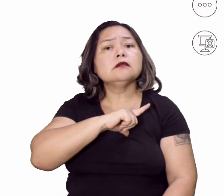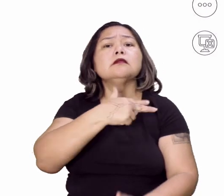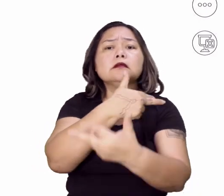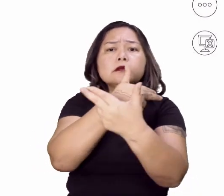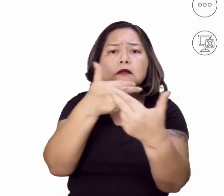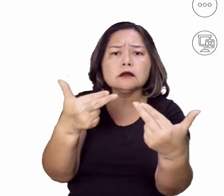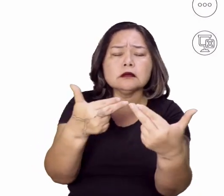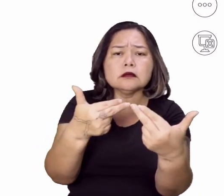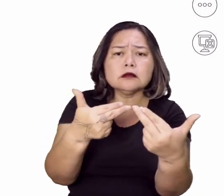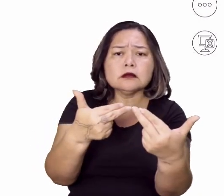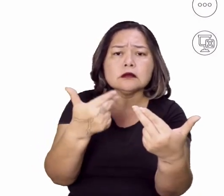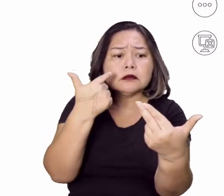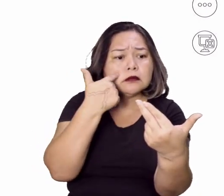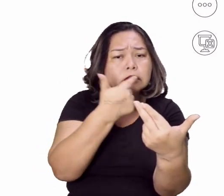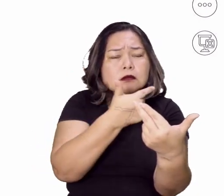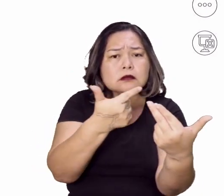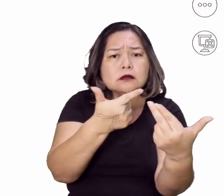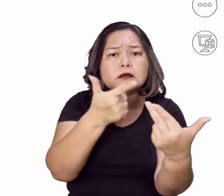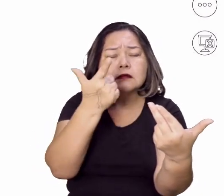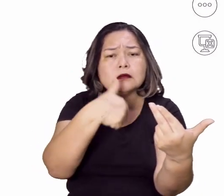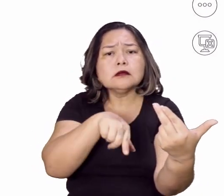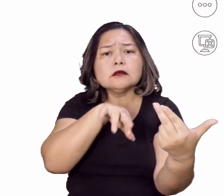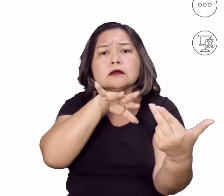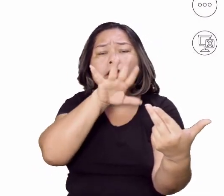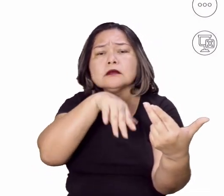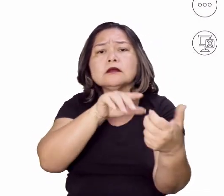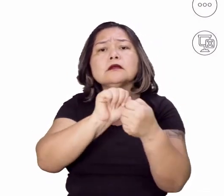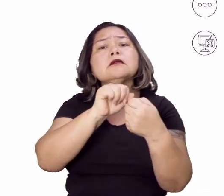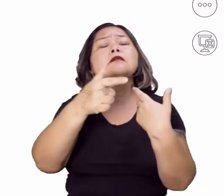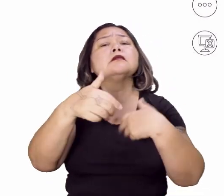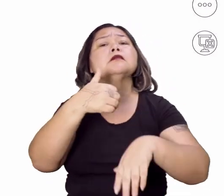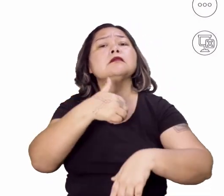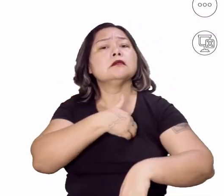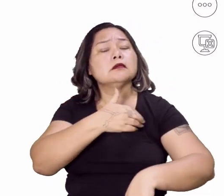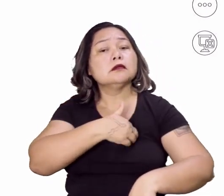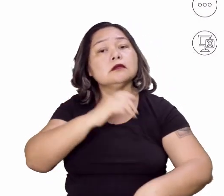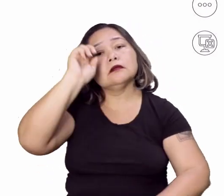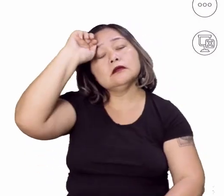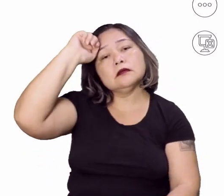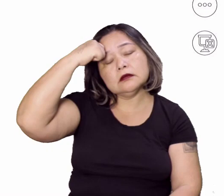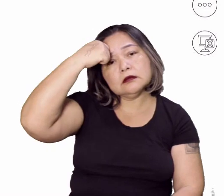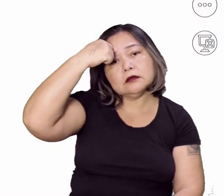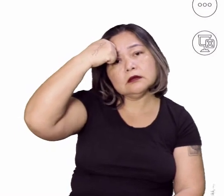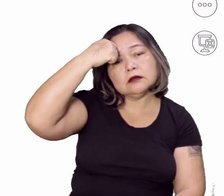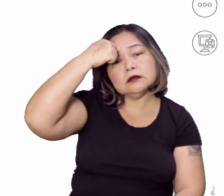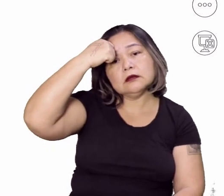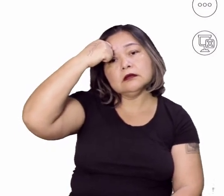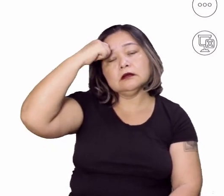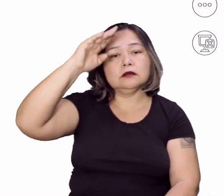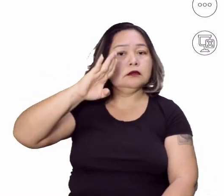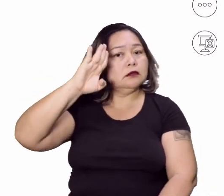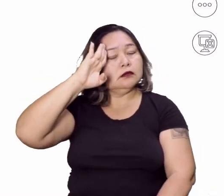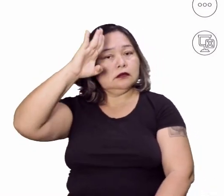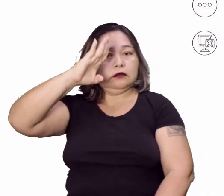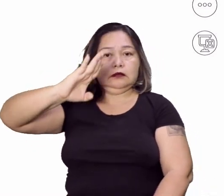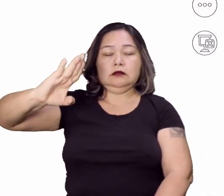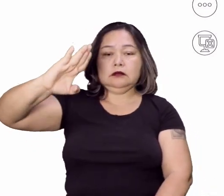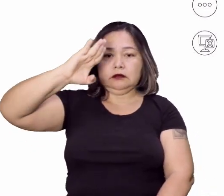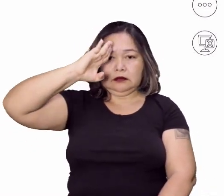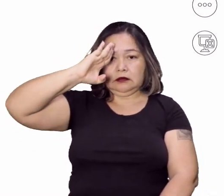coisa que é vista como algo abominável? Tem, gente, o racismo, o nazismo, né?